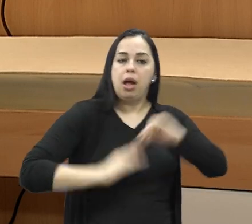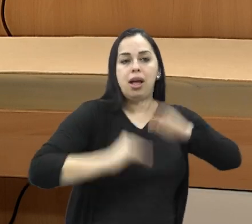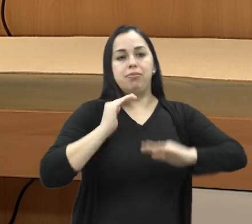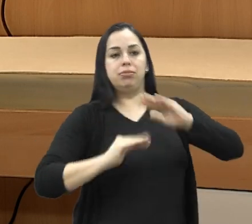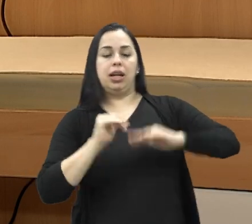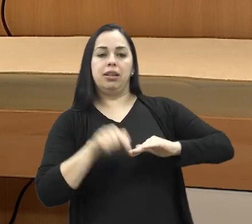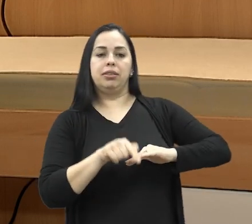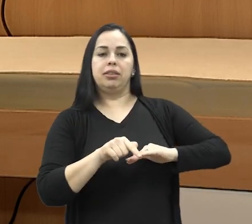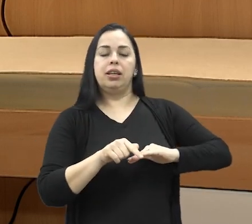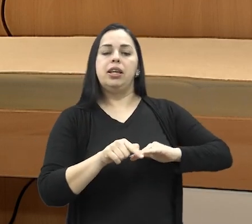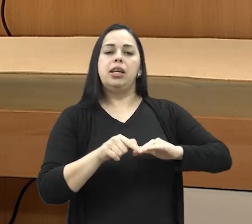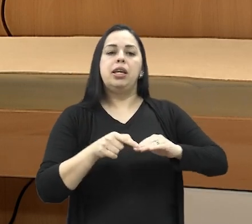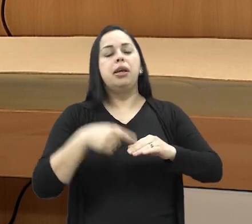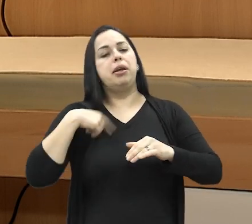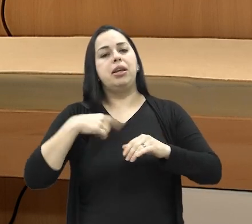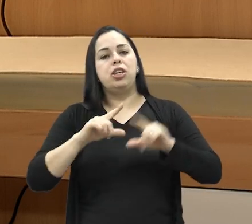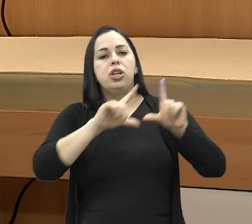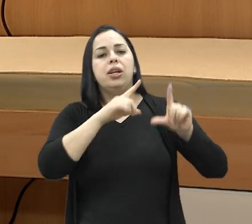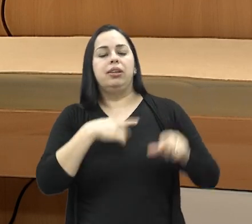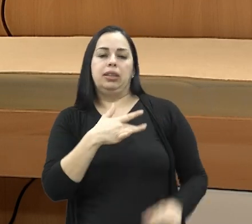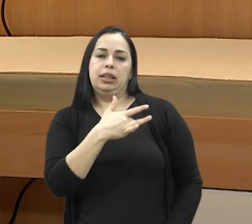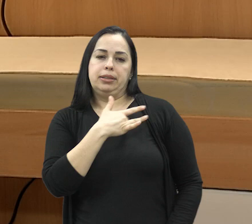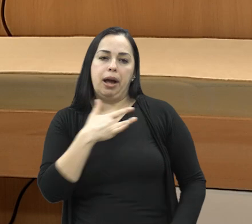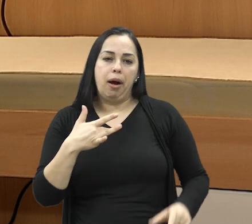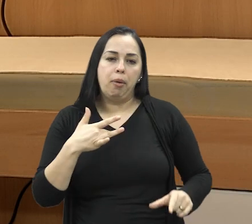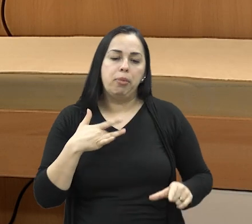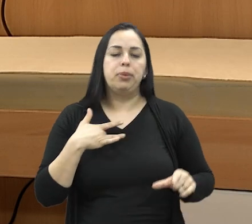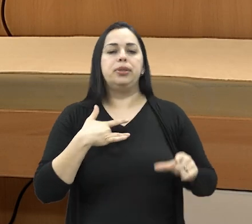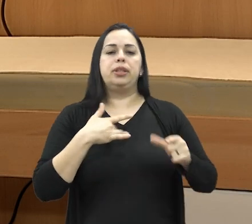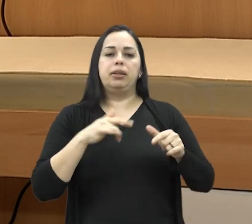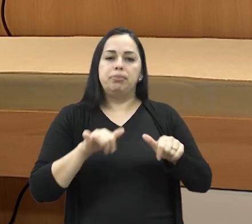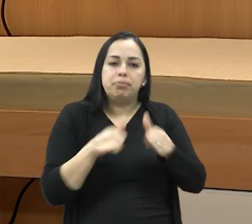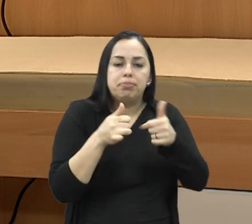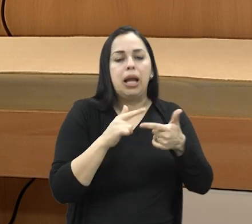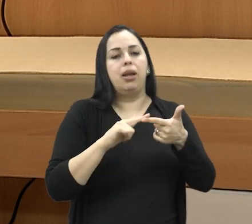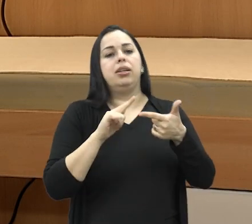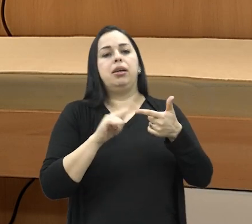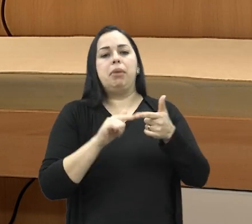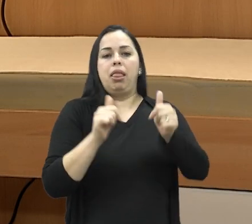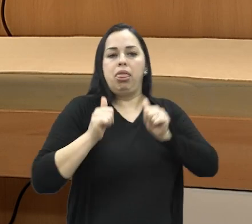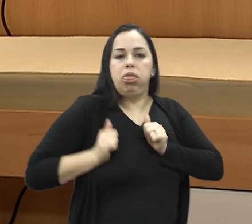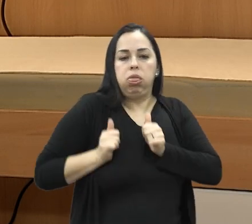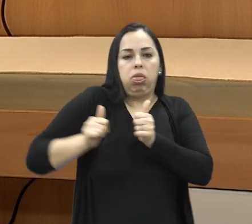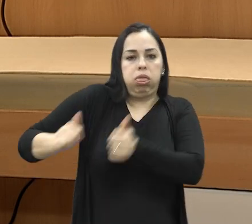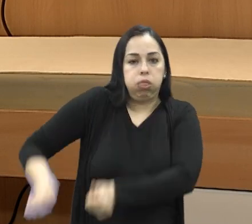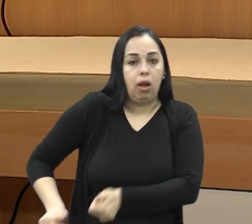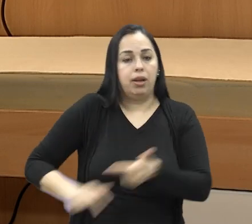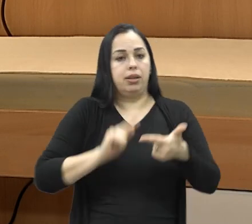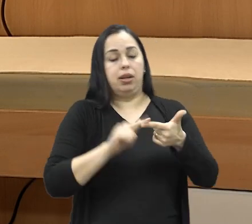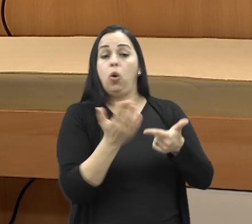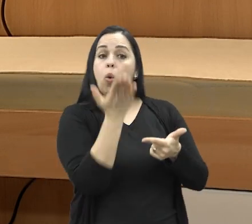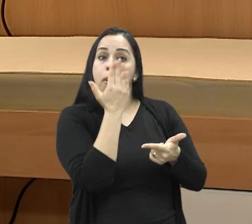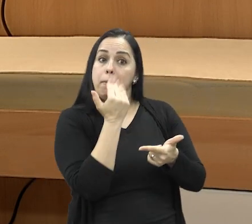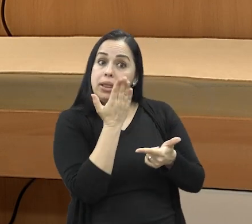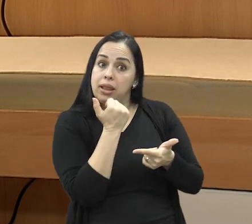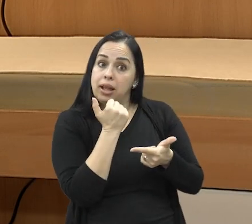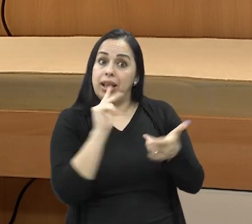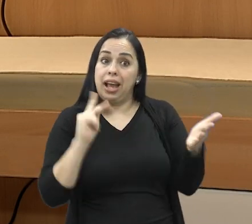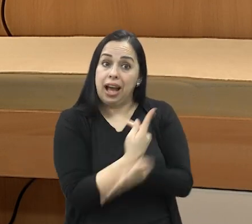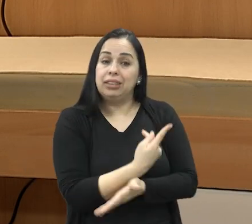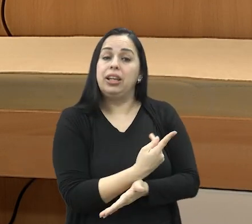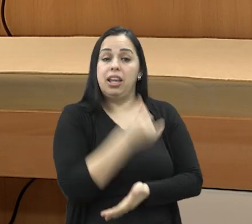vida daquela criança hábitos que diminuam a chance dele ter essa doença. Então combater o sedentarismo, combater a